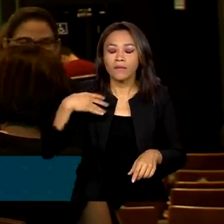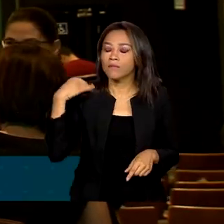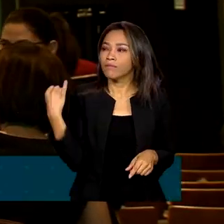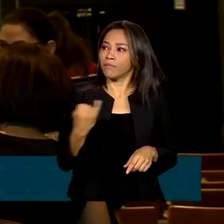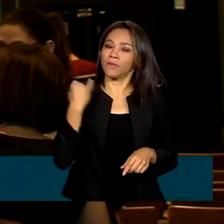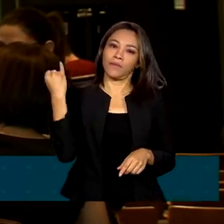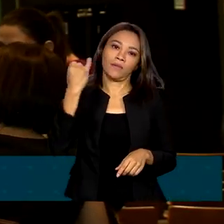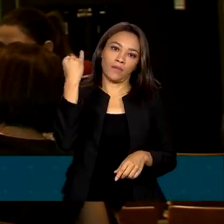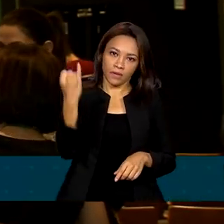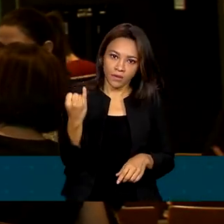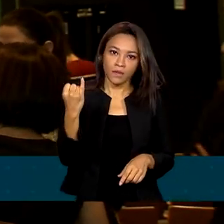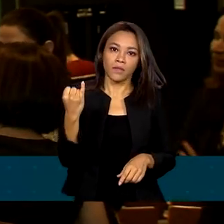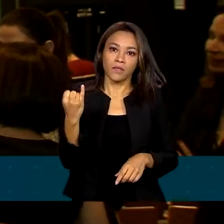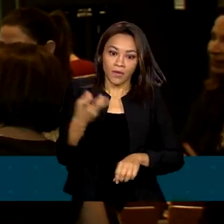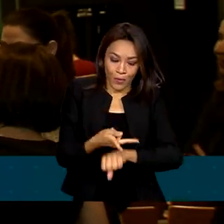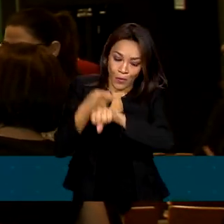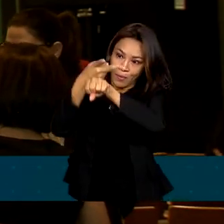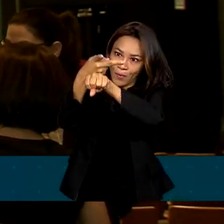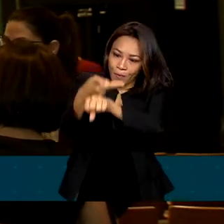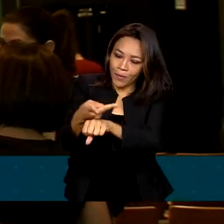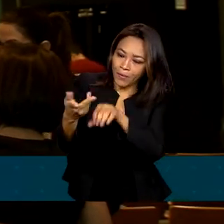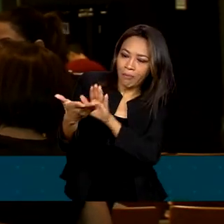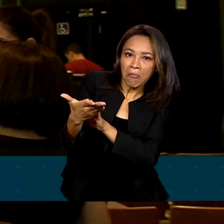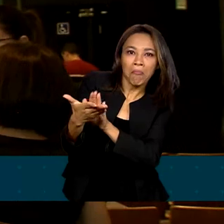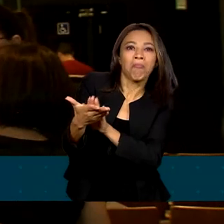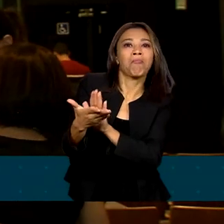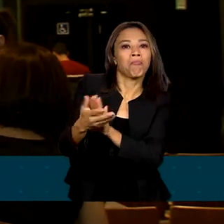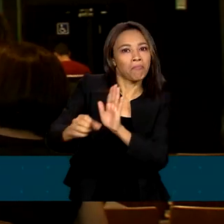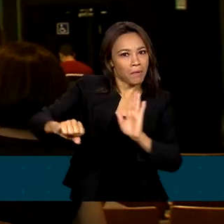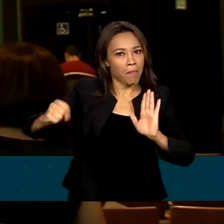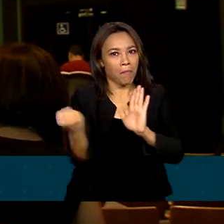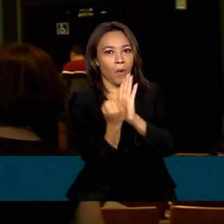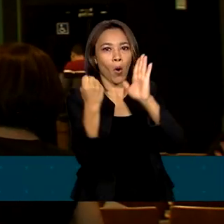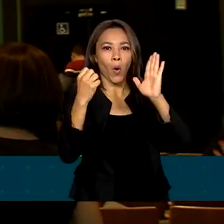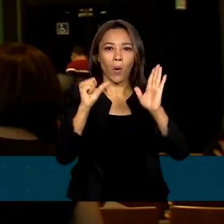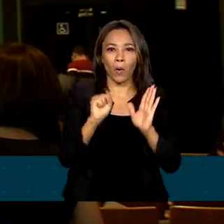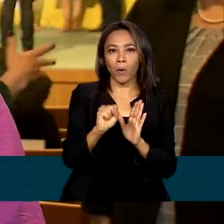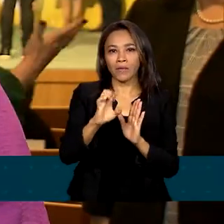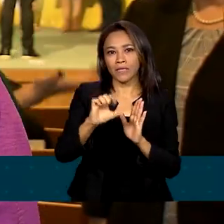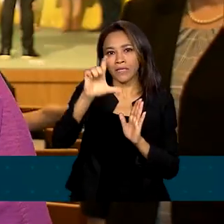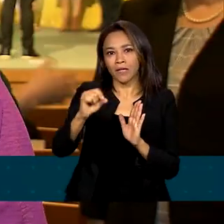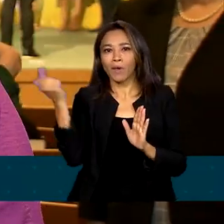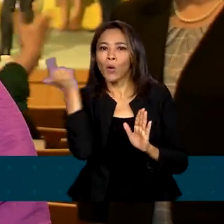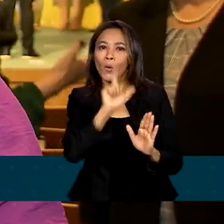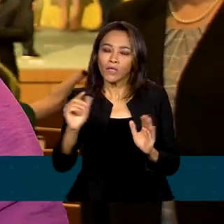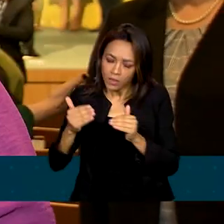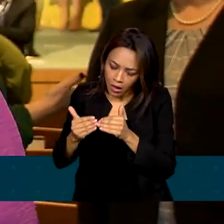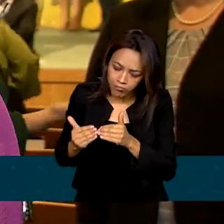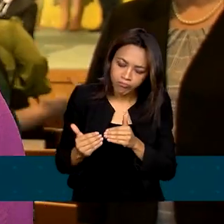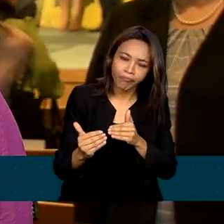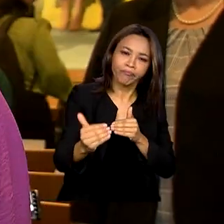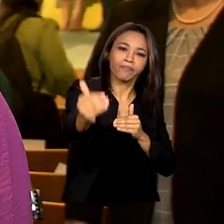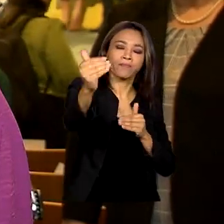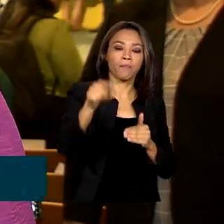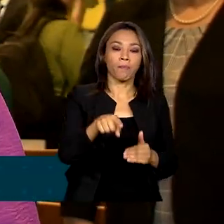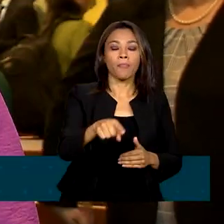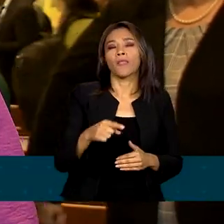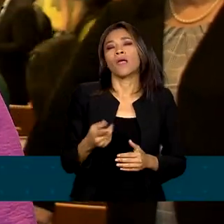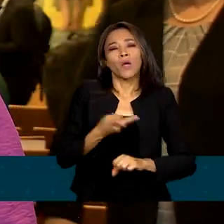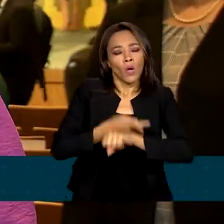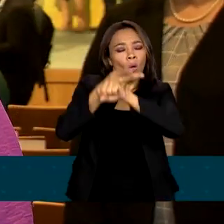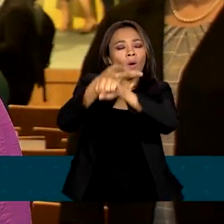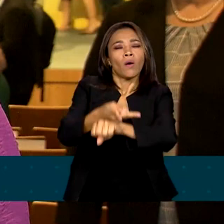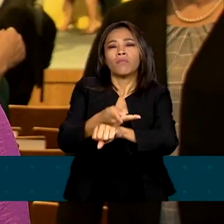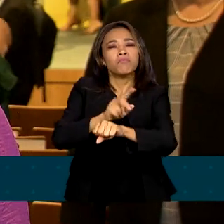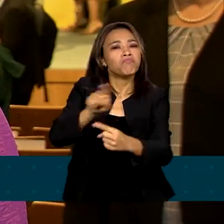essa premiação do Selo Mais Integridade, até para conquistar maiores horizontes. O prêmio é um reconhecimento às